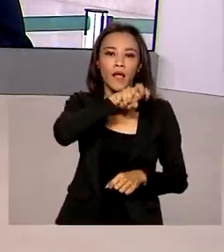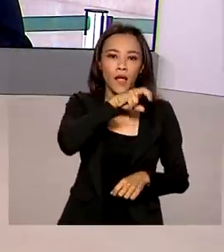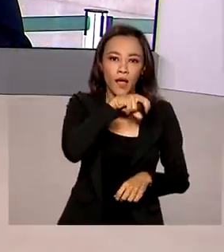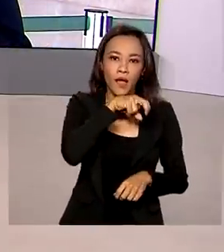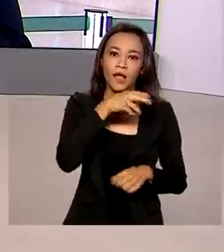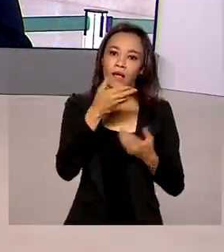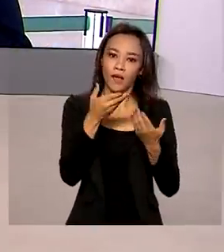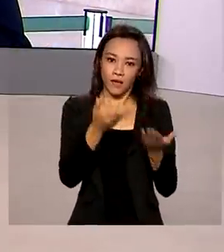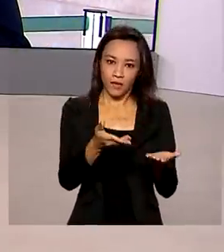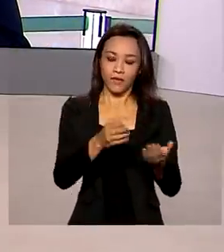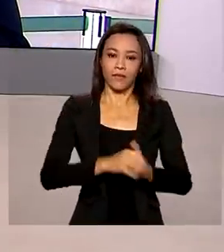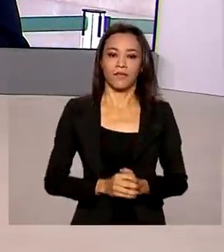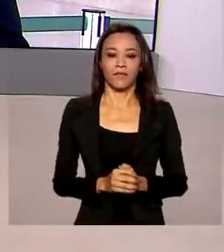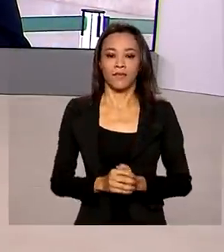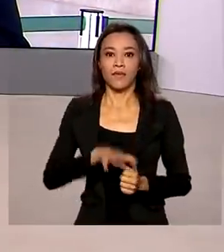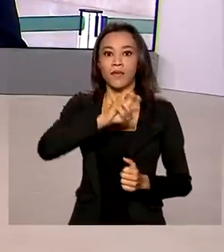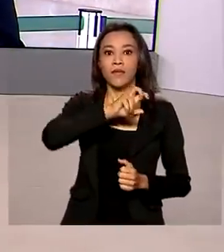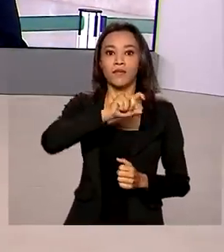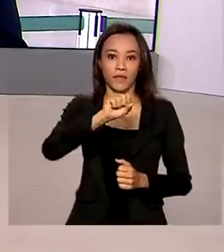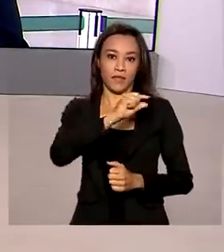informações pra gente. Oi Márcia, bom dia.